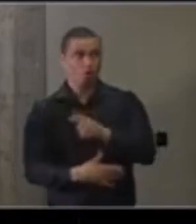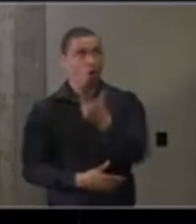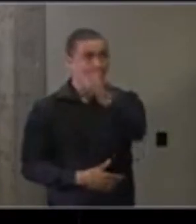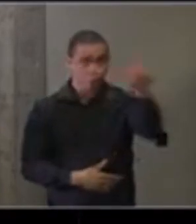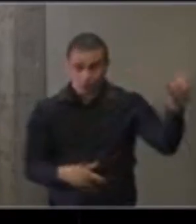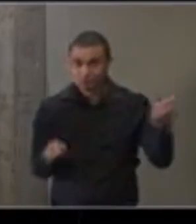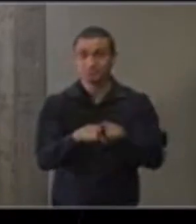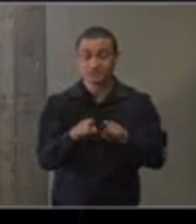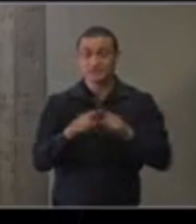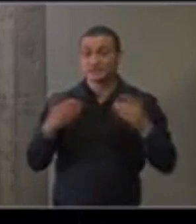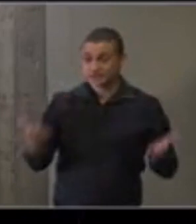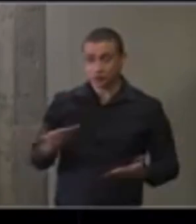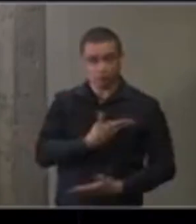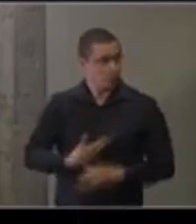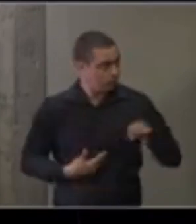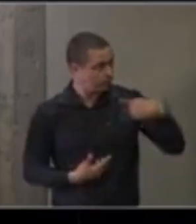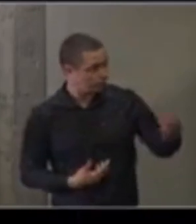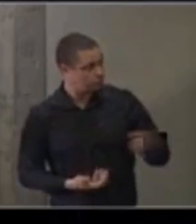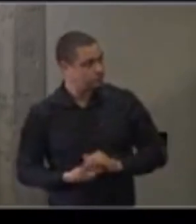Então, governador, próximo.